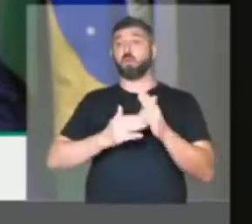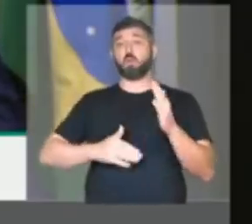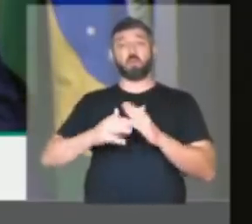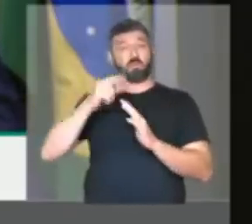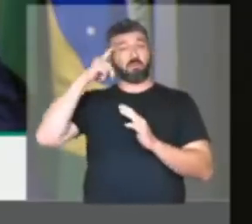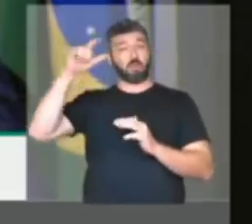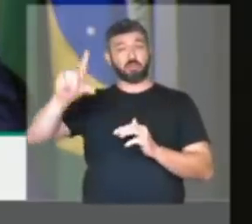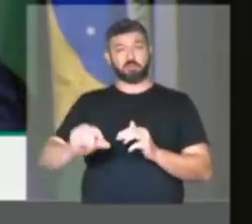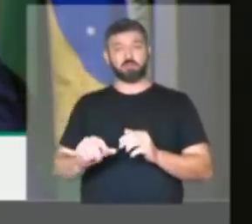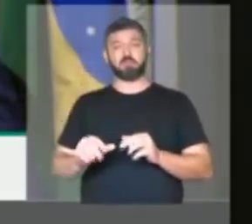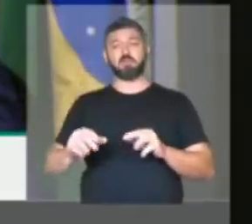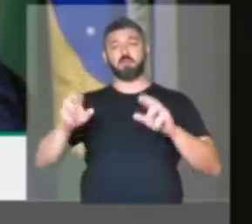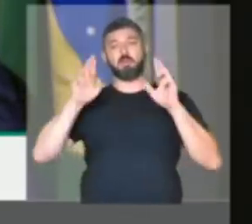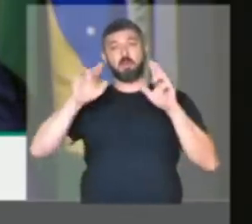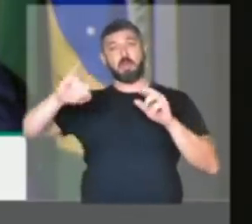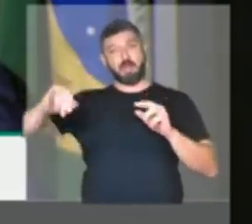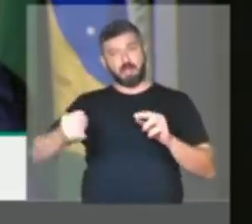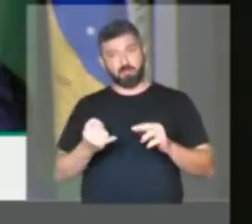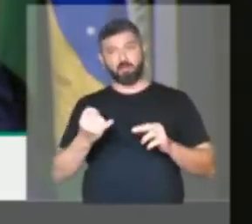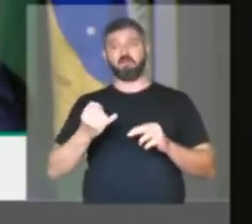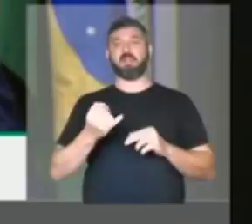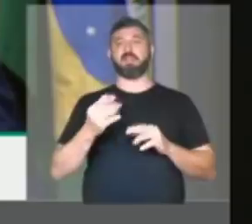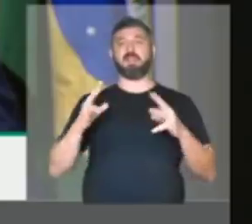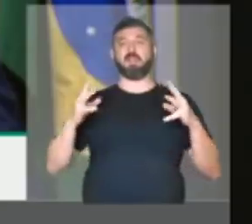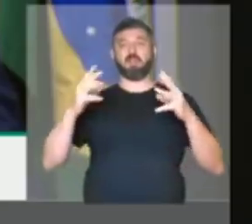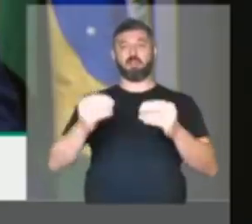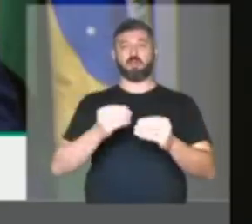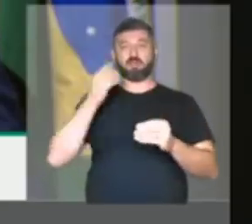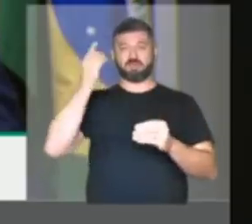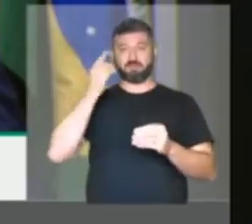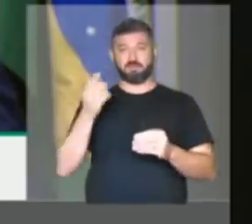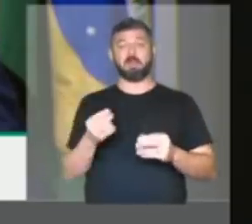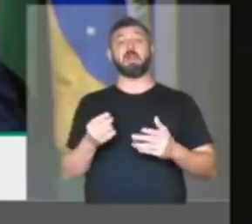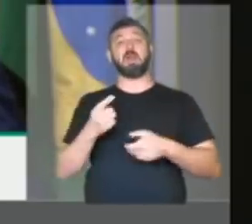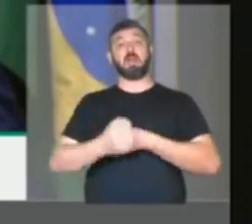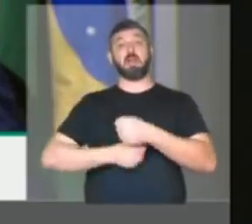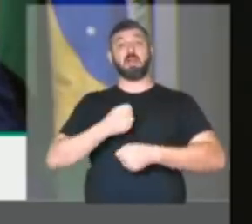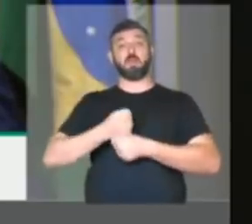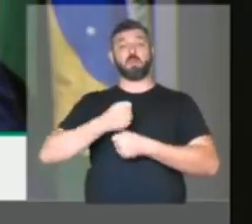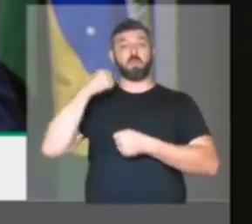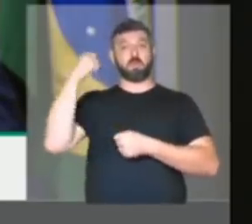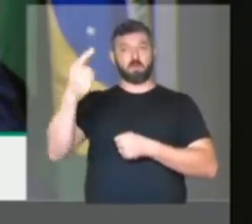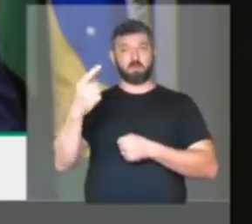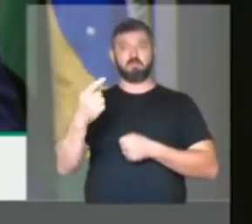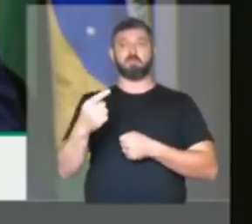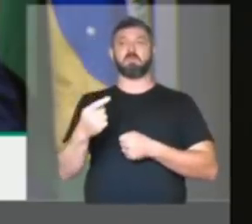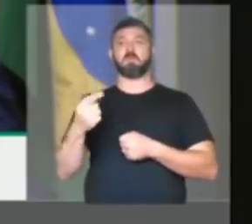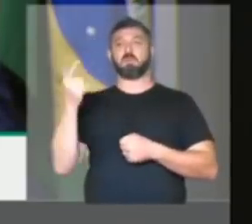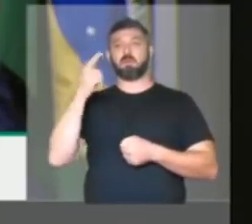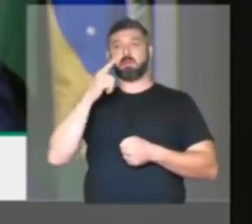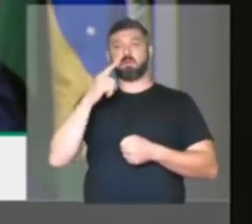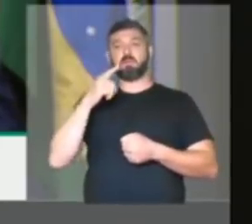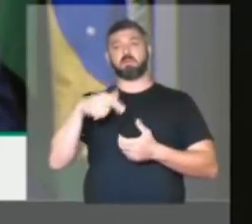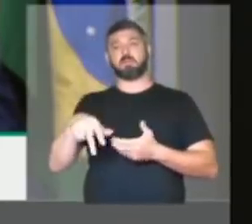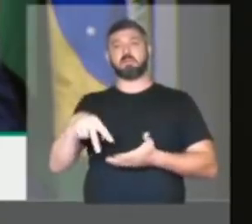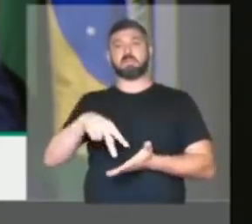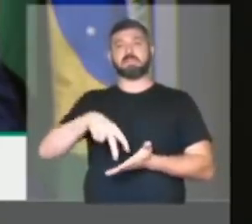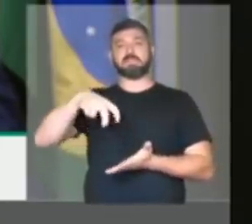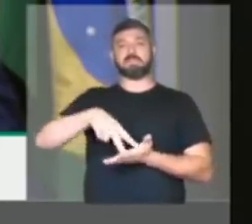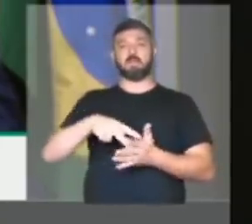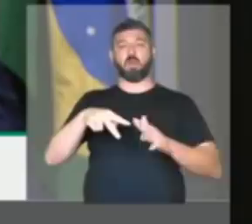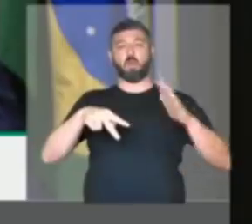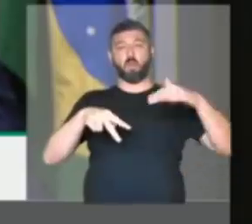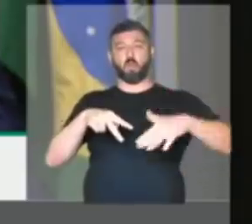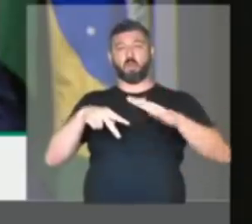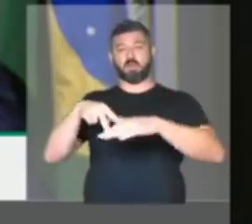índices sejam aproveitados por todos os parlamentares e que no ano que vem eles pulem aí sete ondinhas,